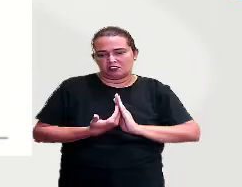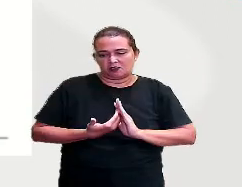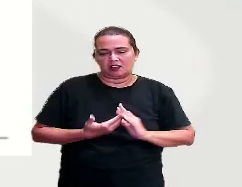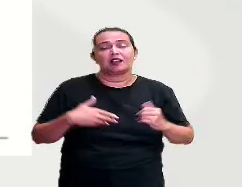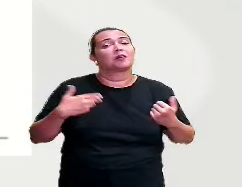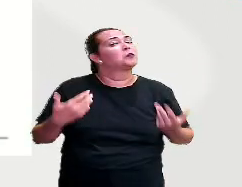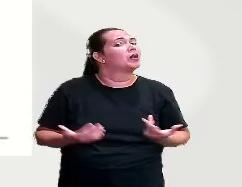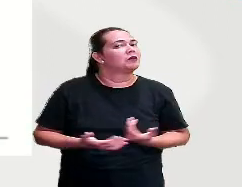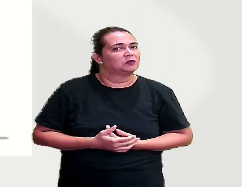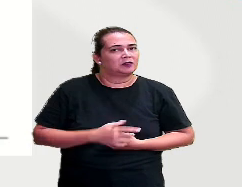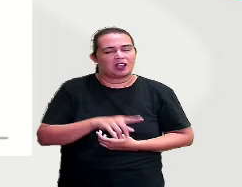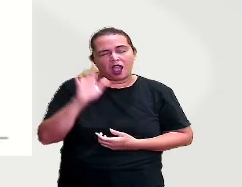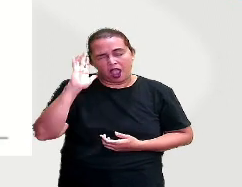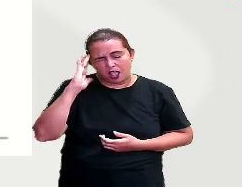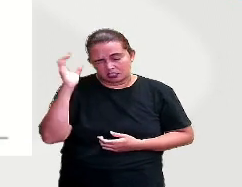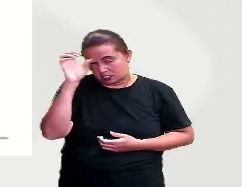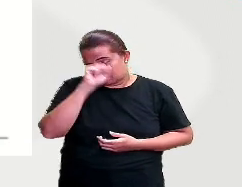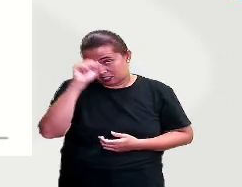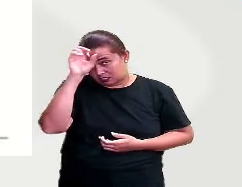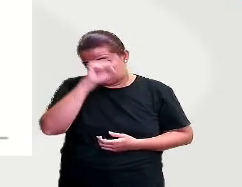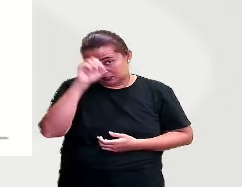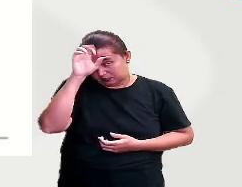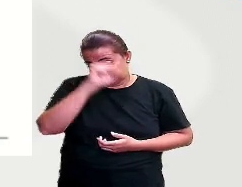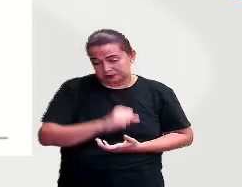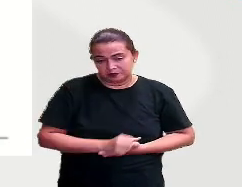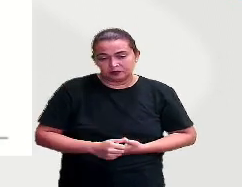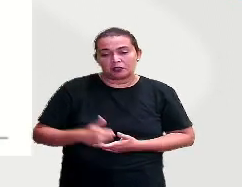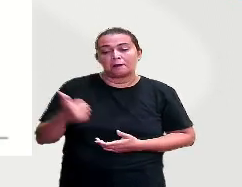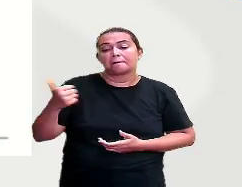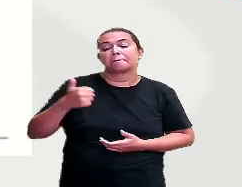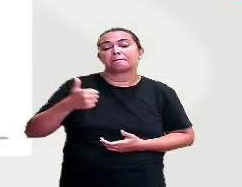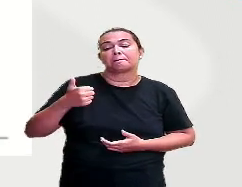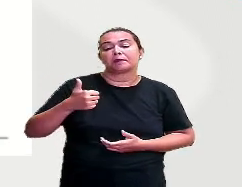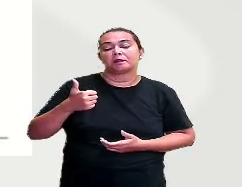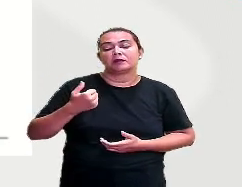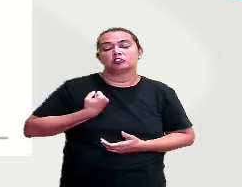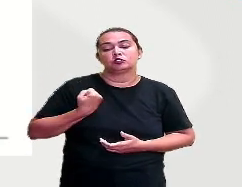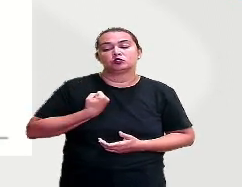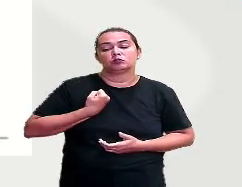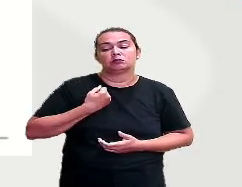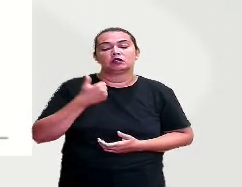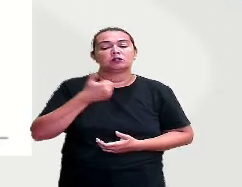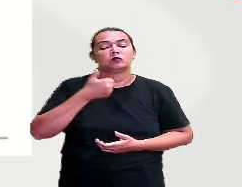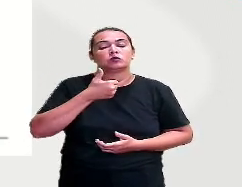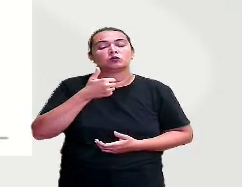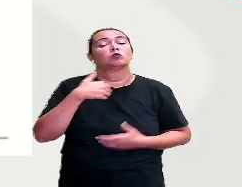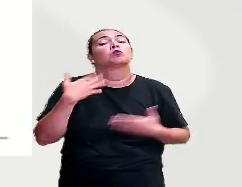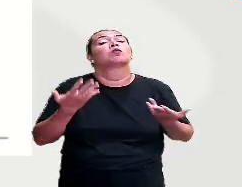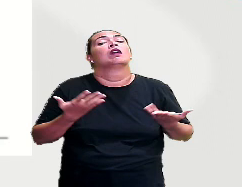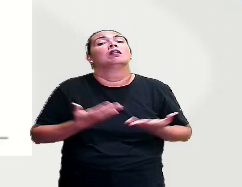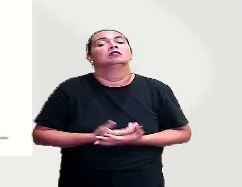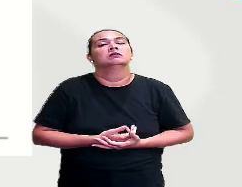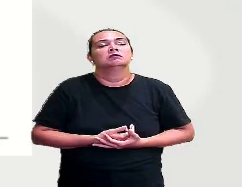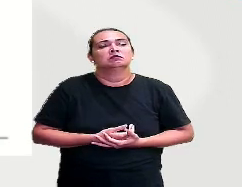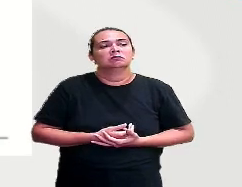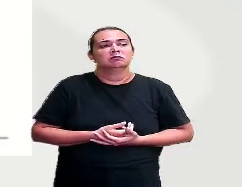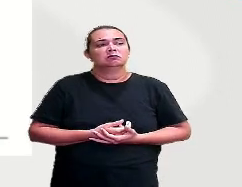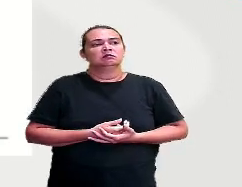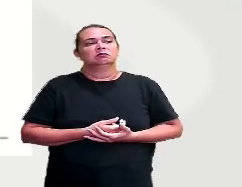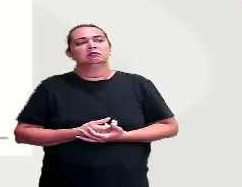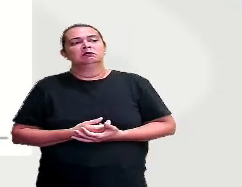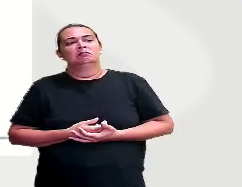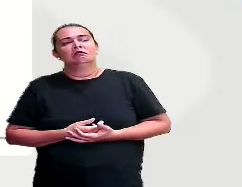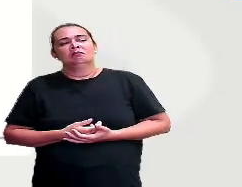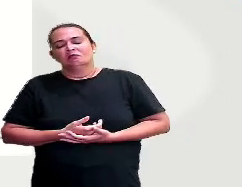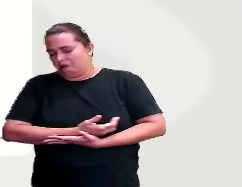escola. Tá certo? Qual seria o primeiro aí? Qual seria o número 1 que a gente, que um ser humano utiliza,